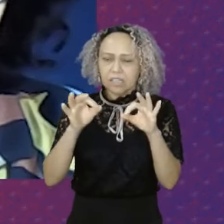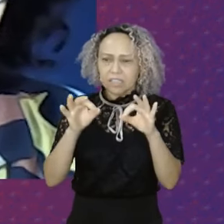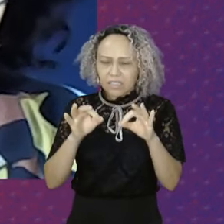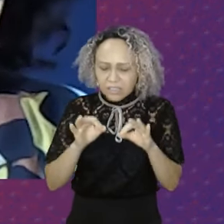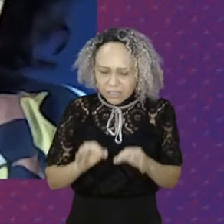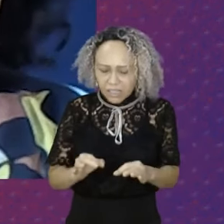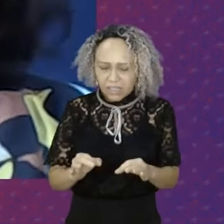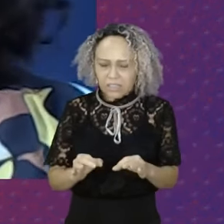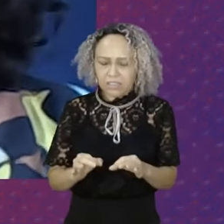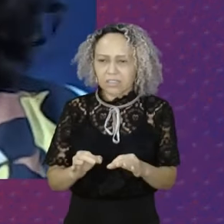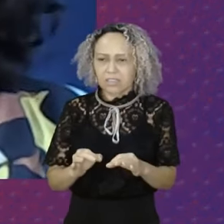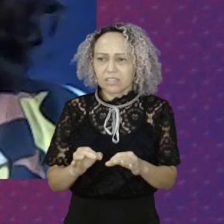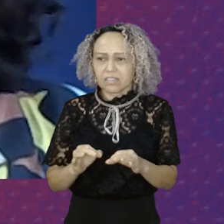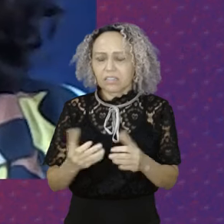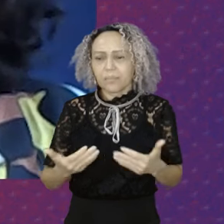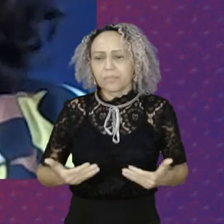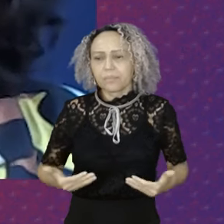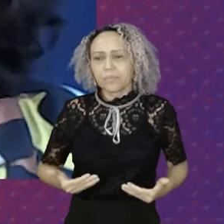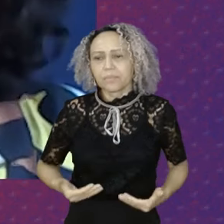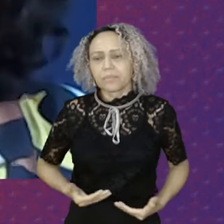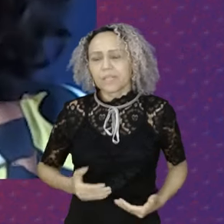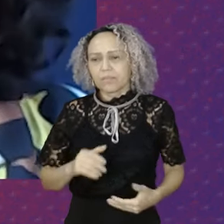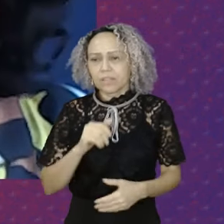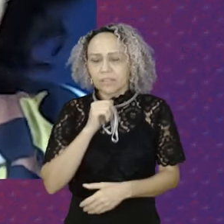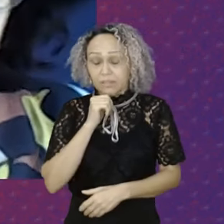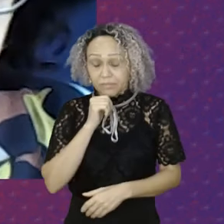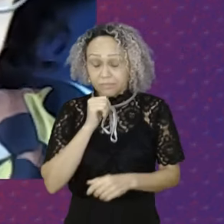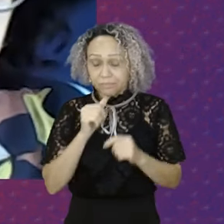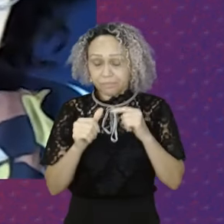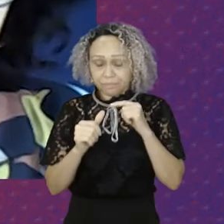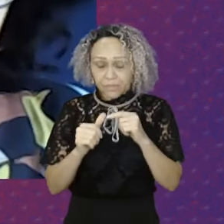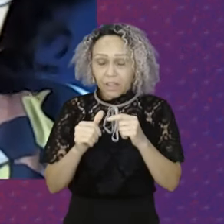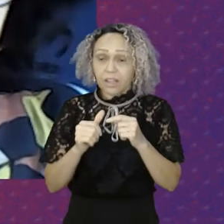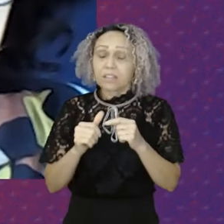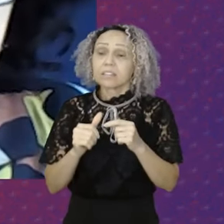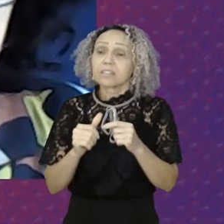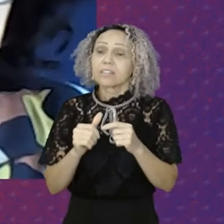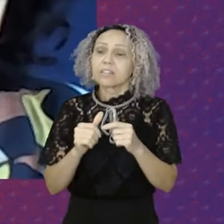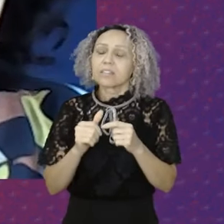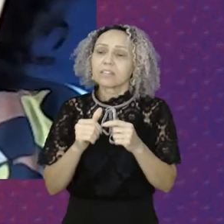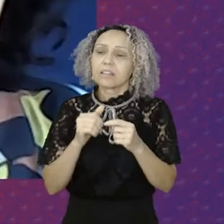Menstrual Com o compromisso De distribuir Absorbentes